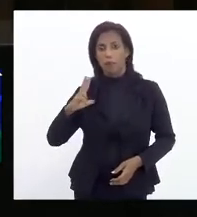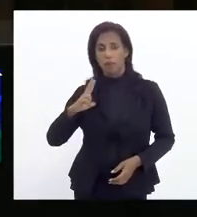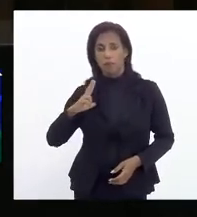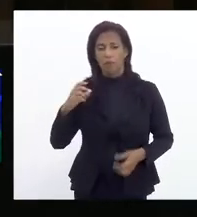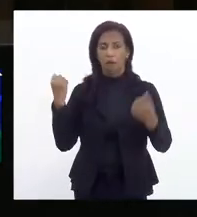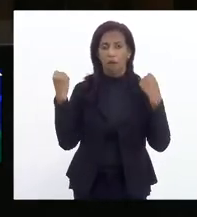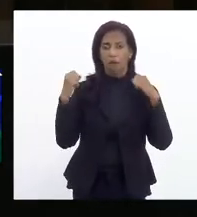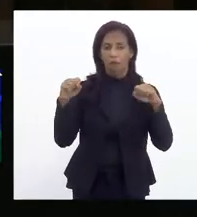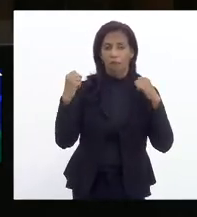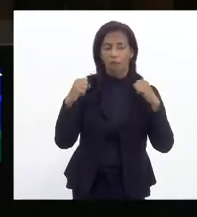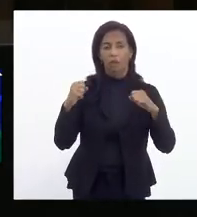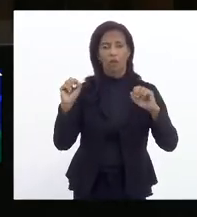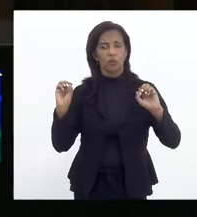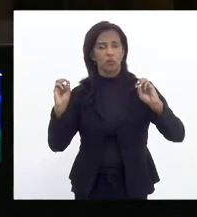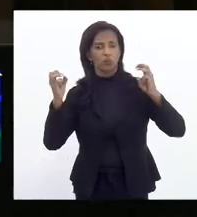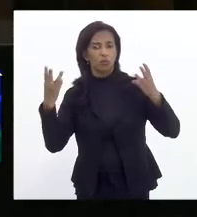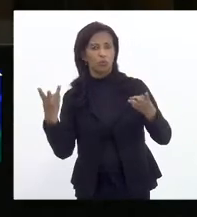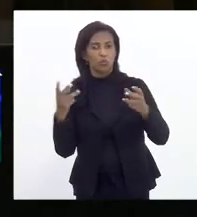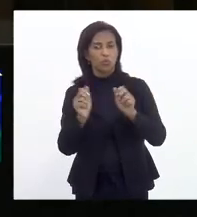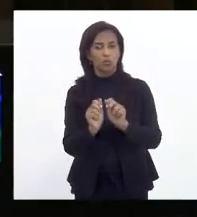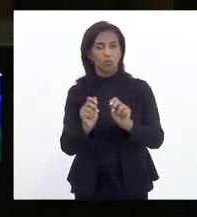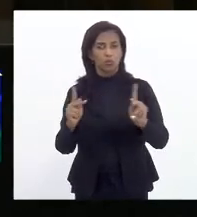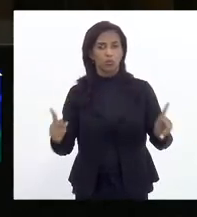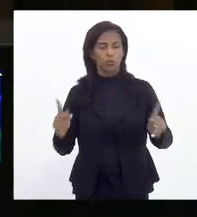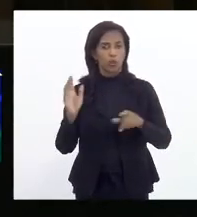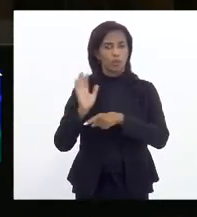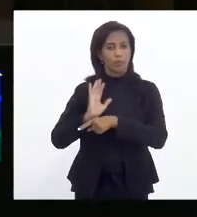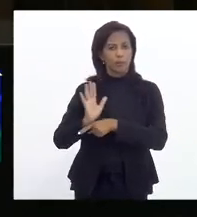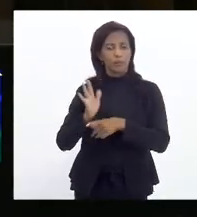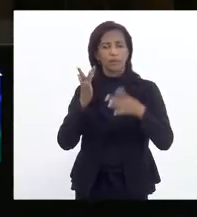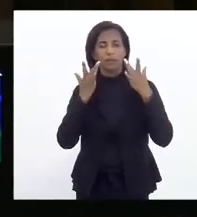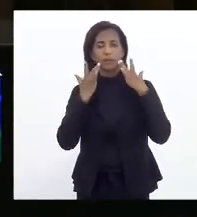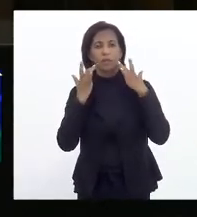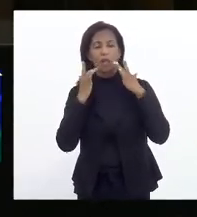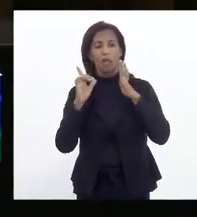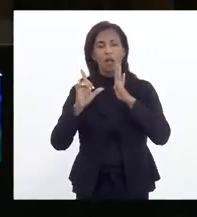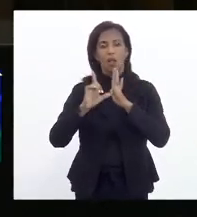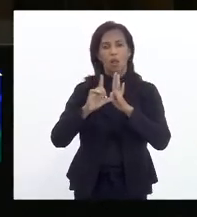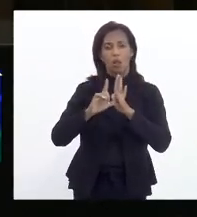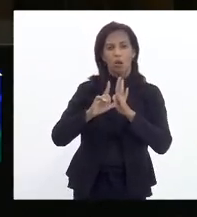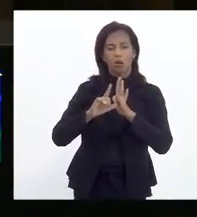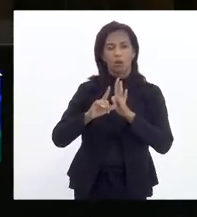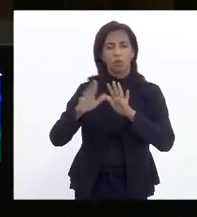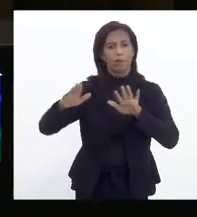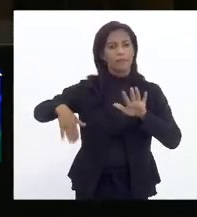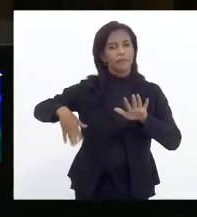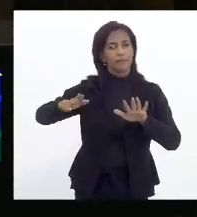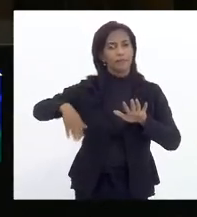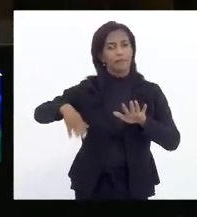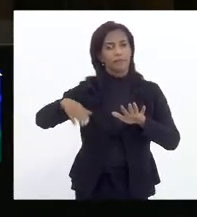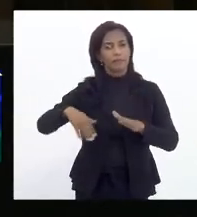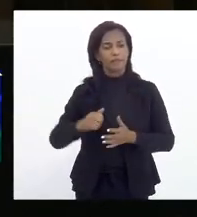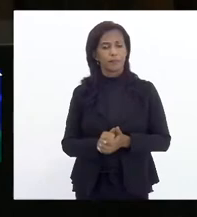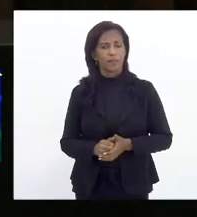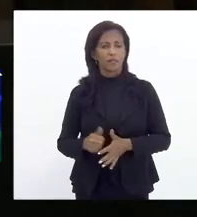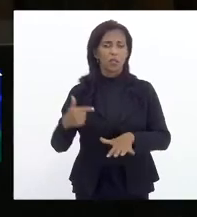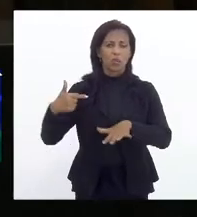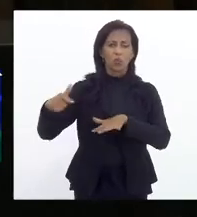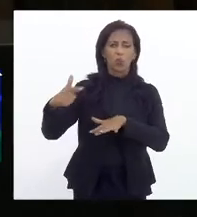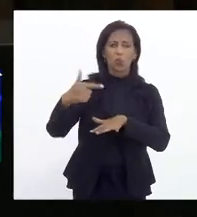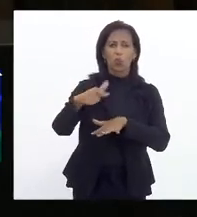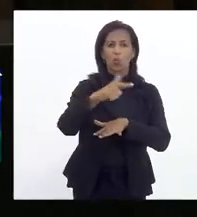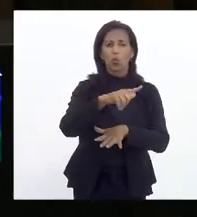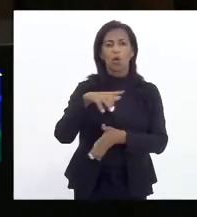academias, eventos, shoppings, cinemas, teatros, lojas, piscinas e outros